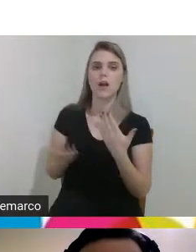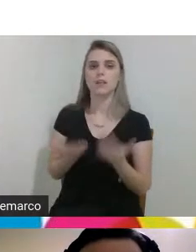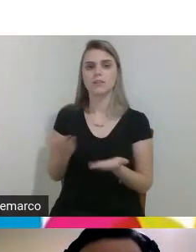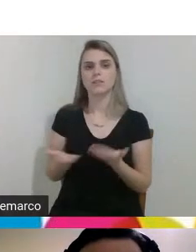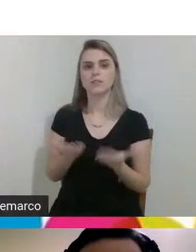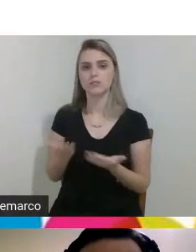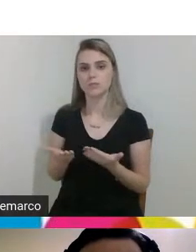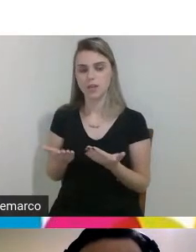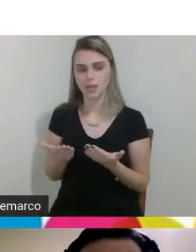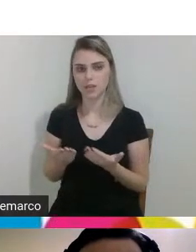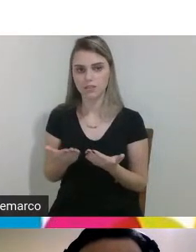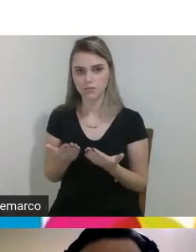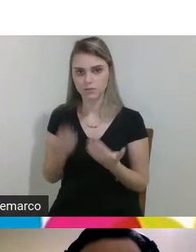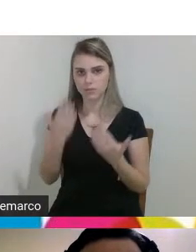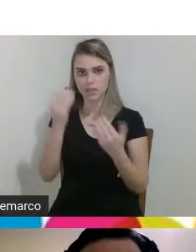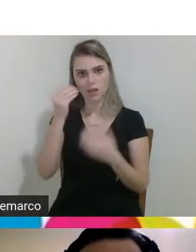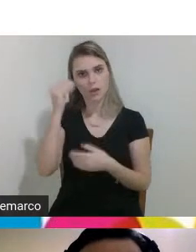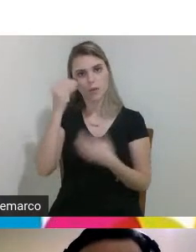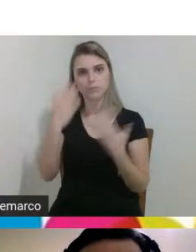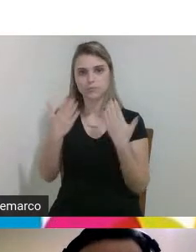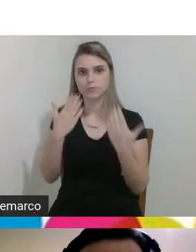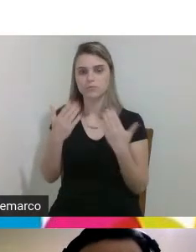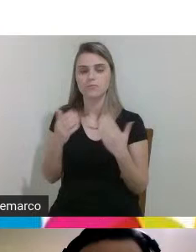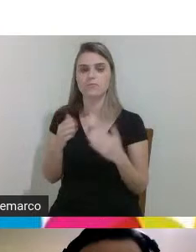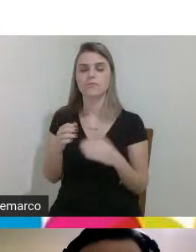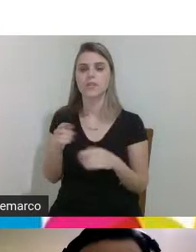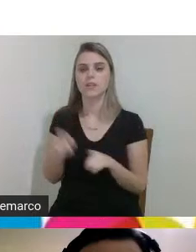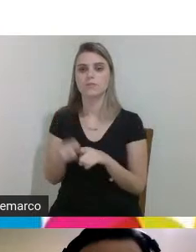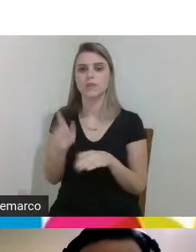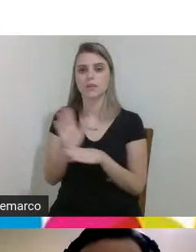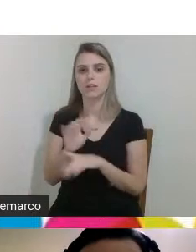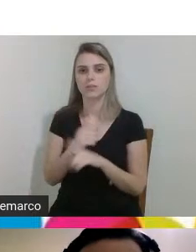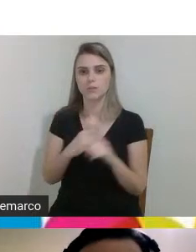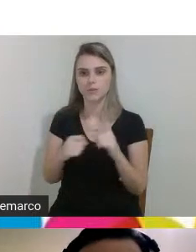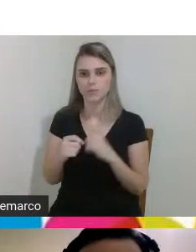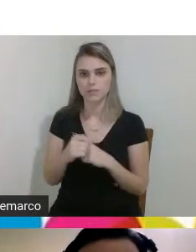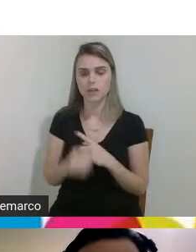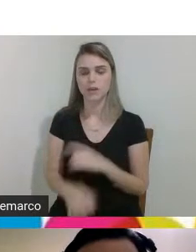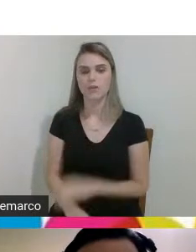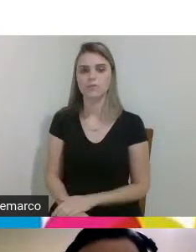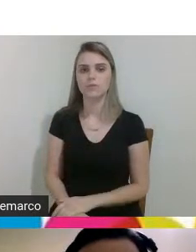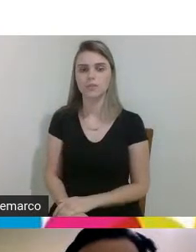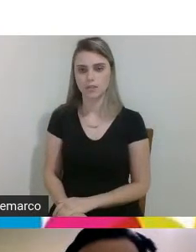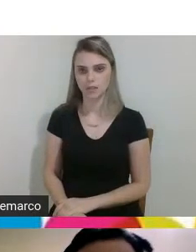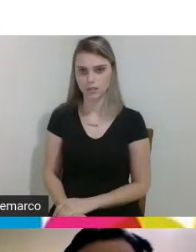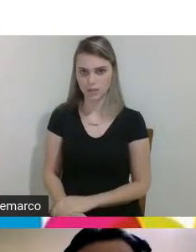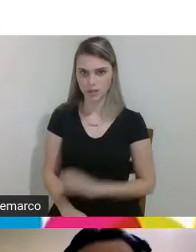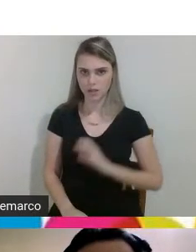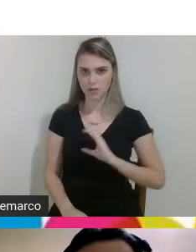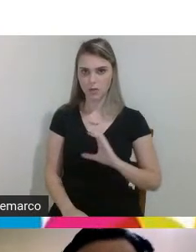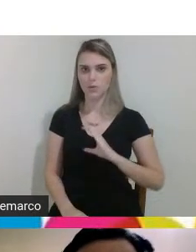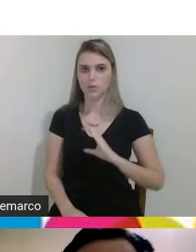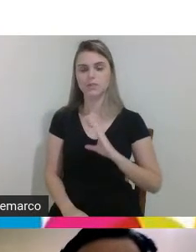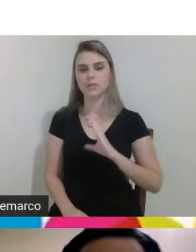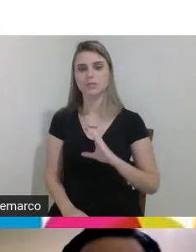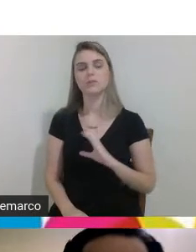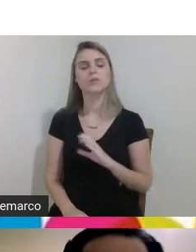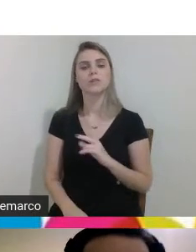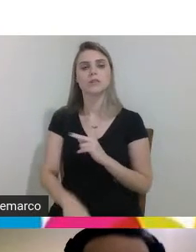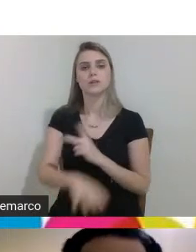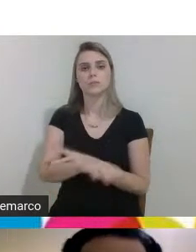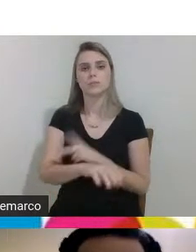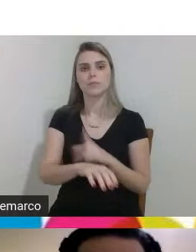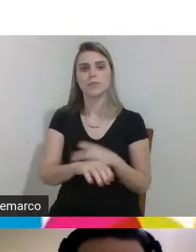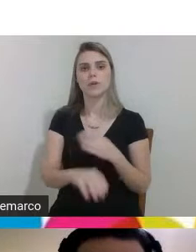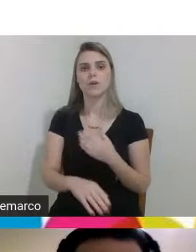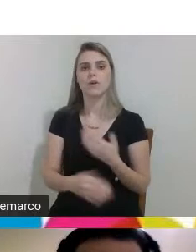da psicóloga da assistente social também né de toda a coordenadoria pedagógica também aos nossos